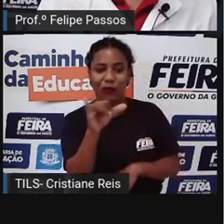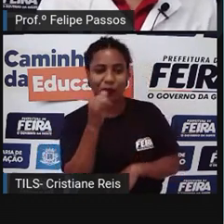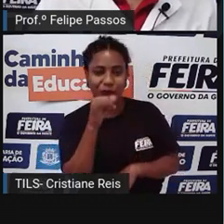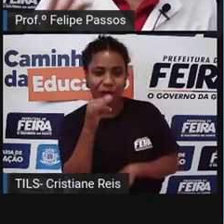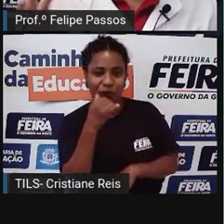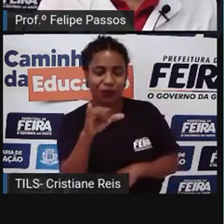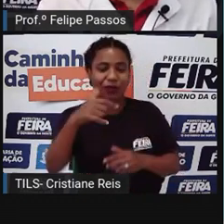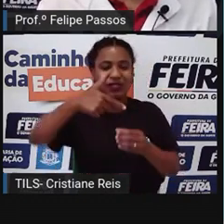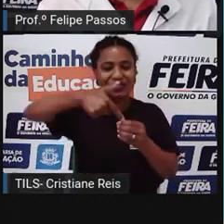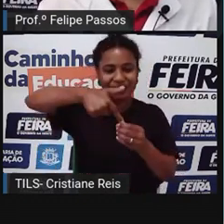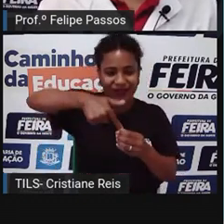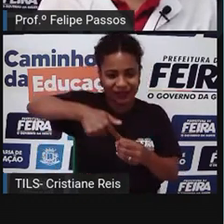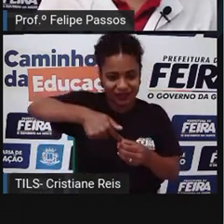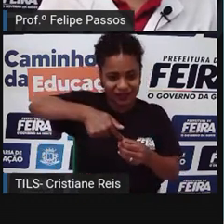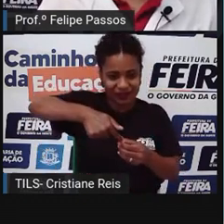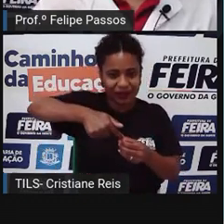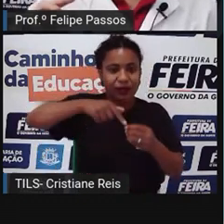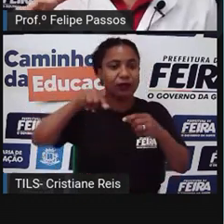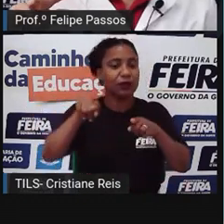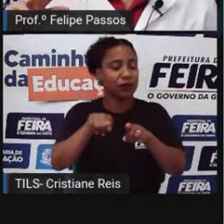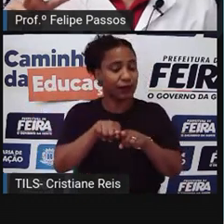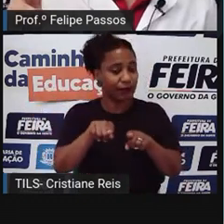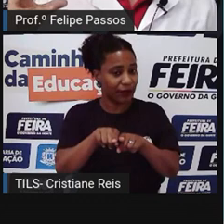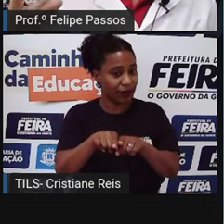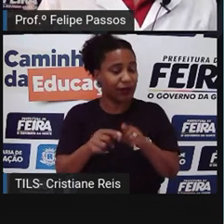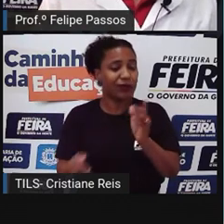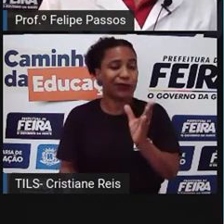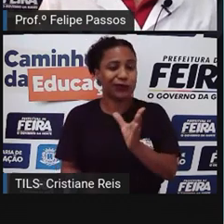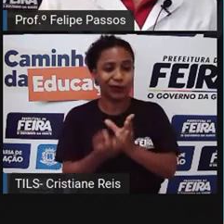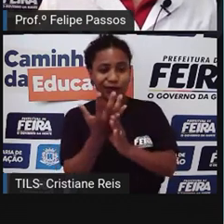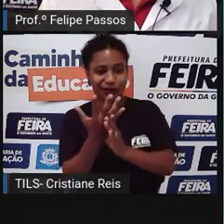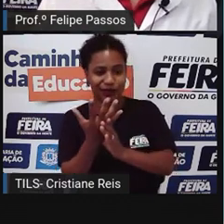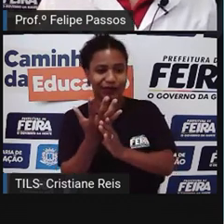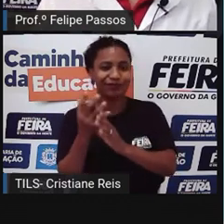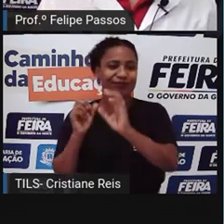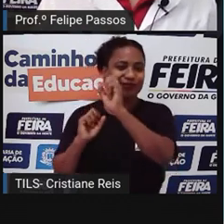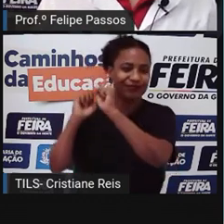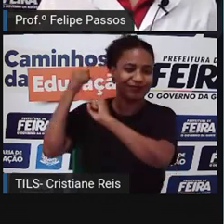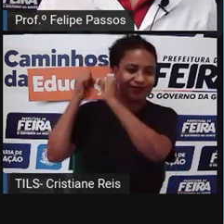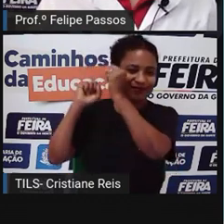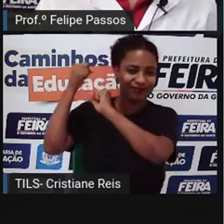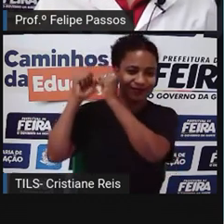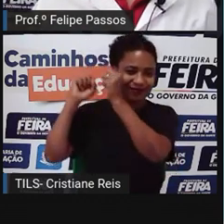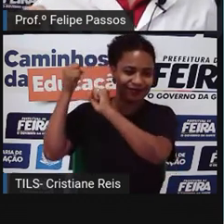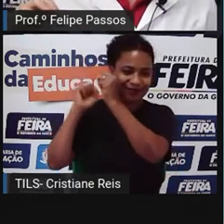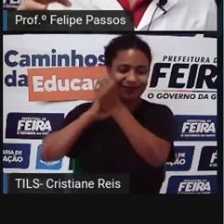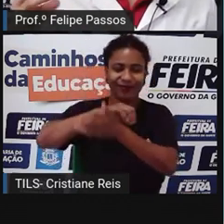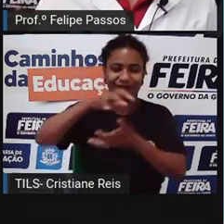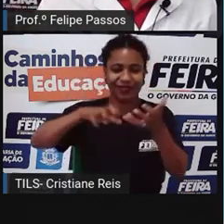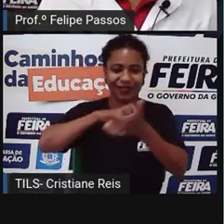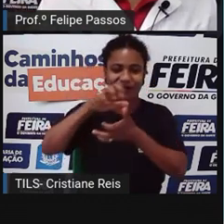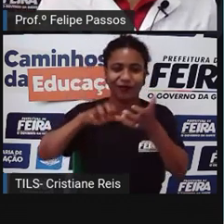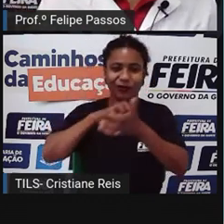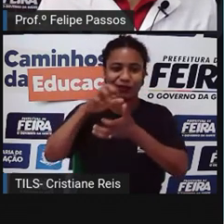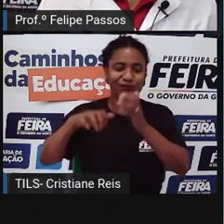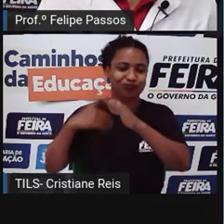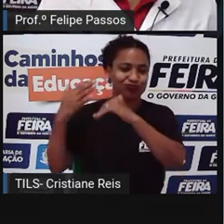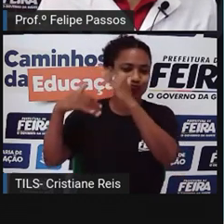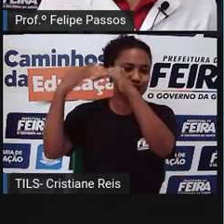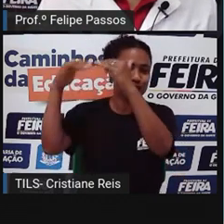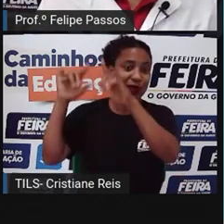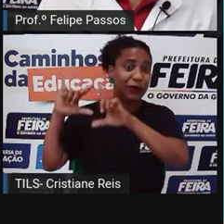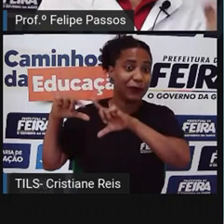fósseis, tudo isso, durante a Revolução Industrial, aprimorou as ferramentas e desenvolveu muito a nossa